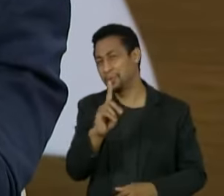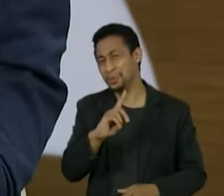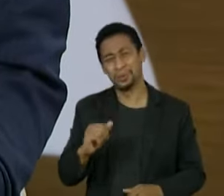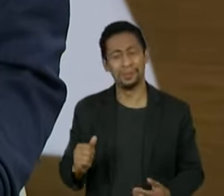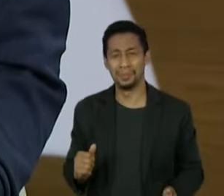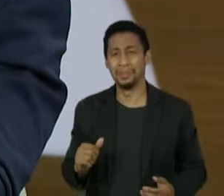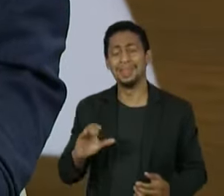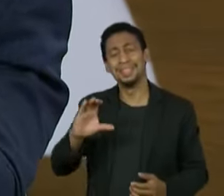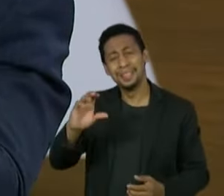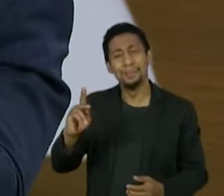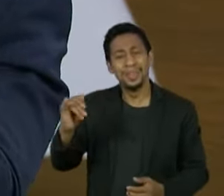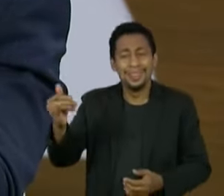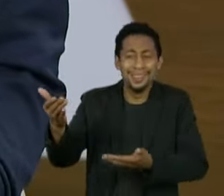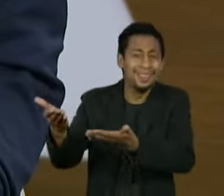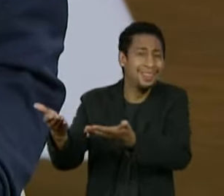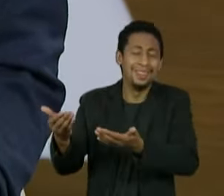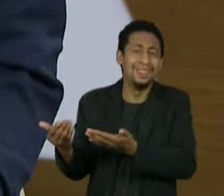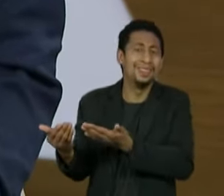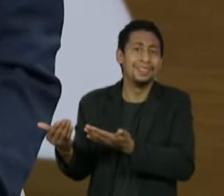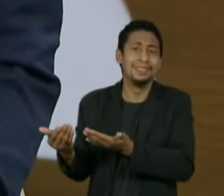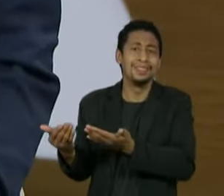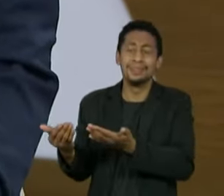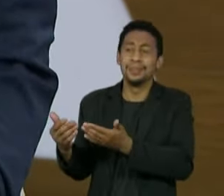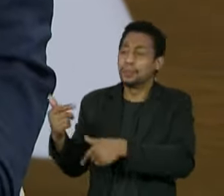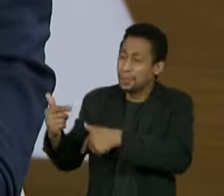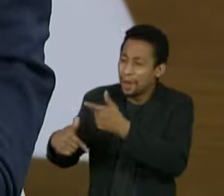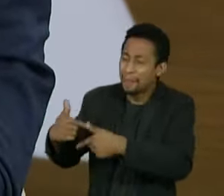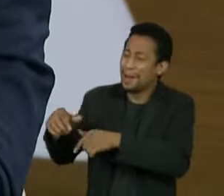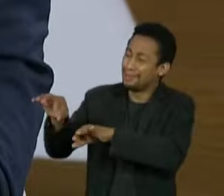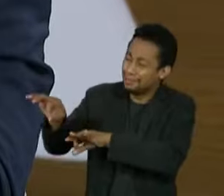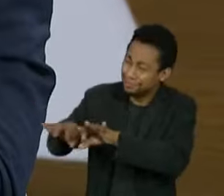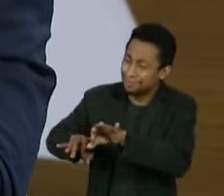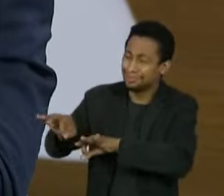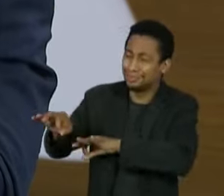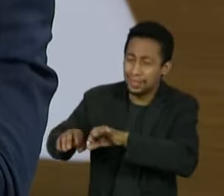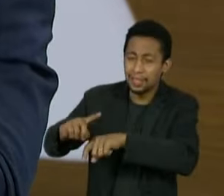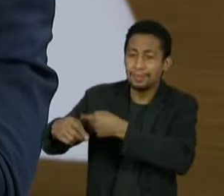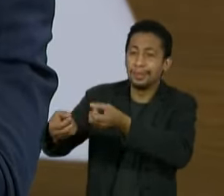contrário. eu acho que ela enfraquece um trabalho que foi para mim